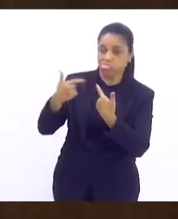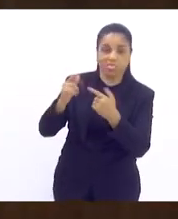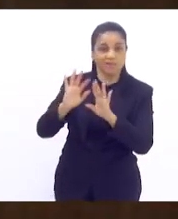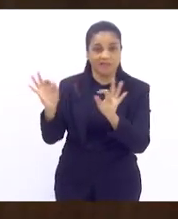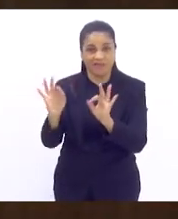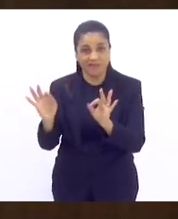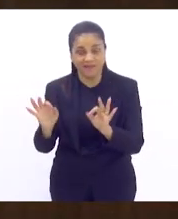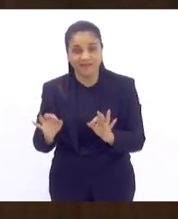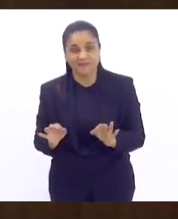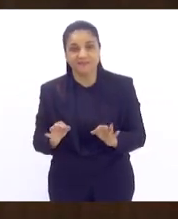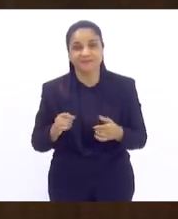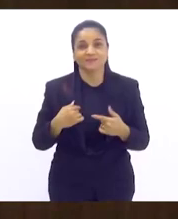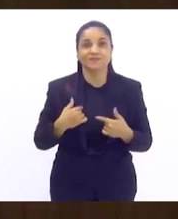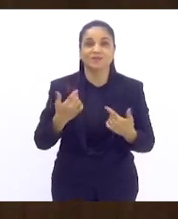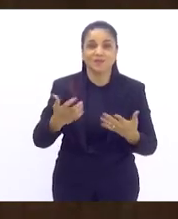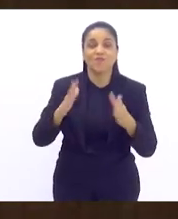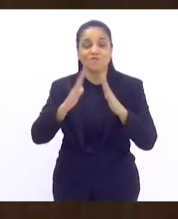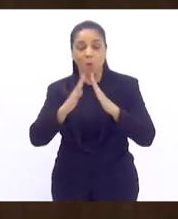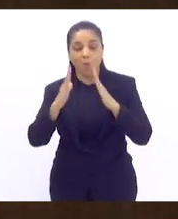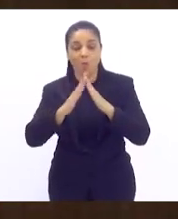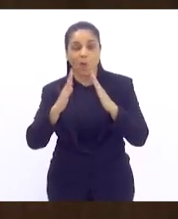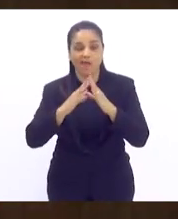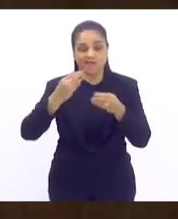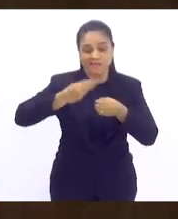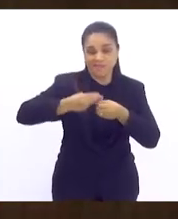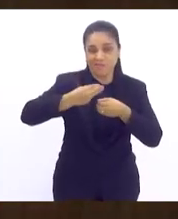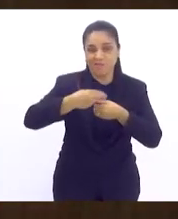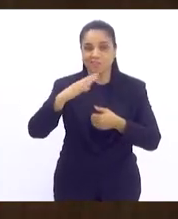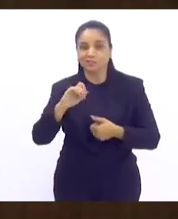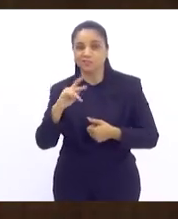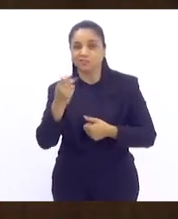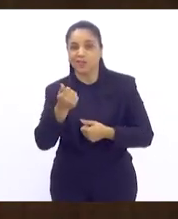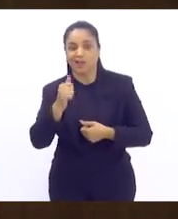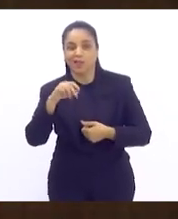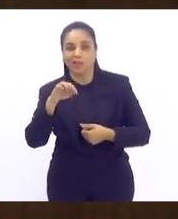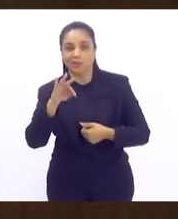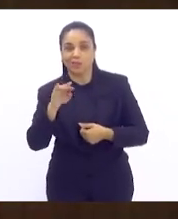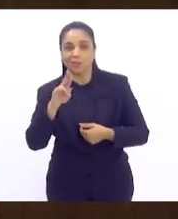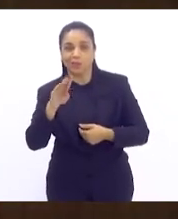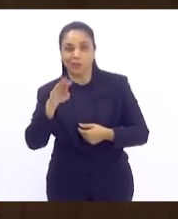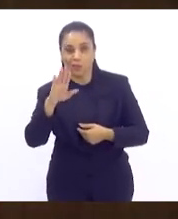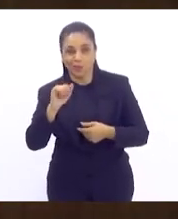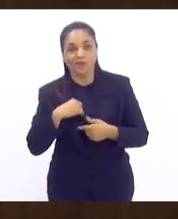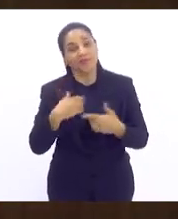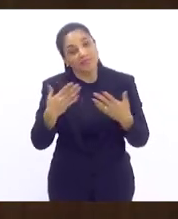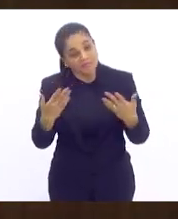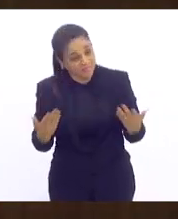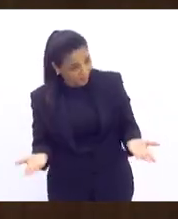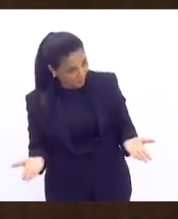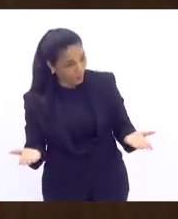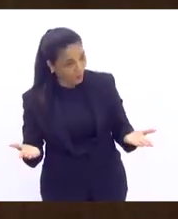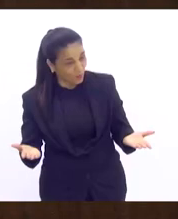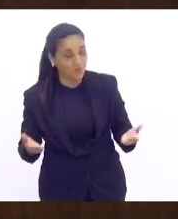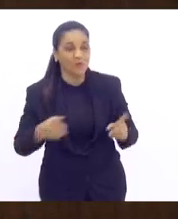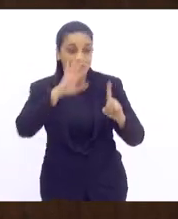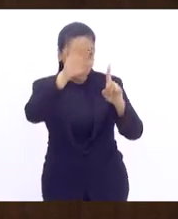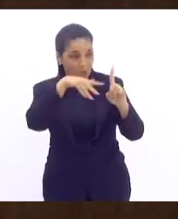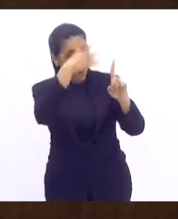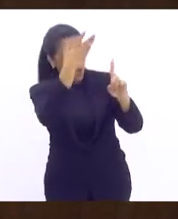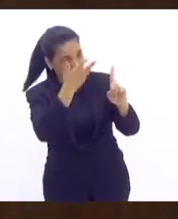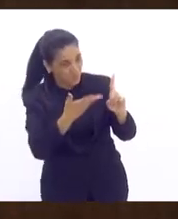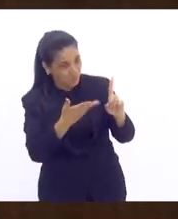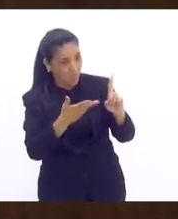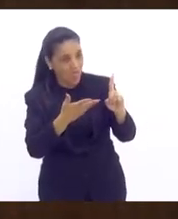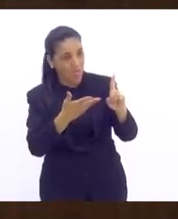Ah, vou morar na chatuba. Então, deputada, em homenagem ao